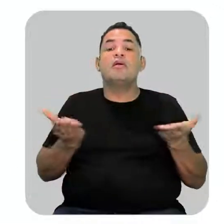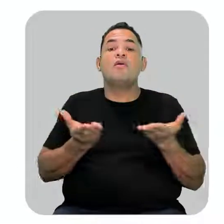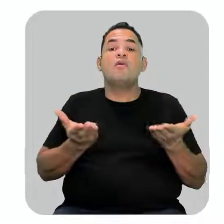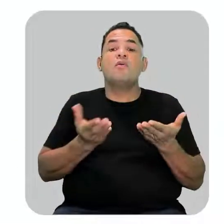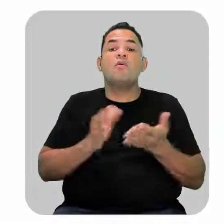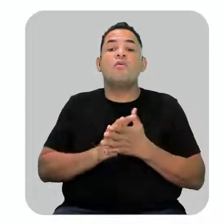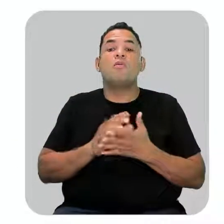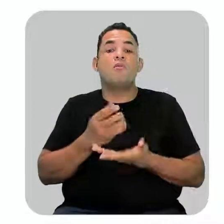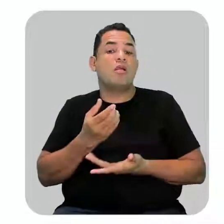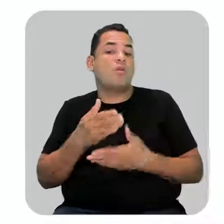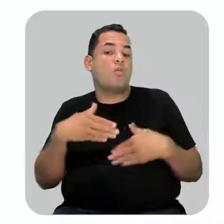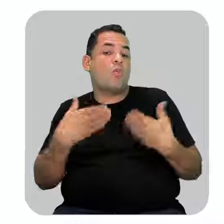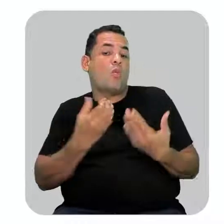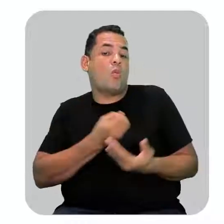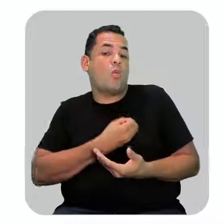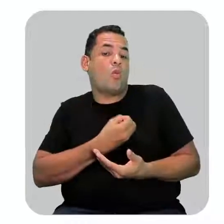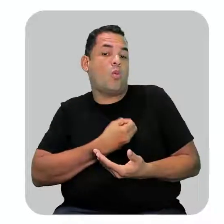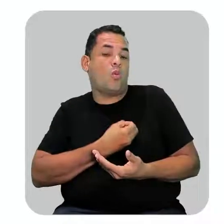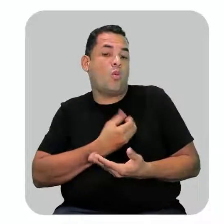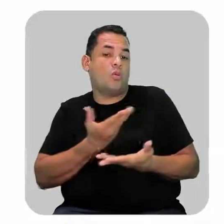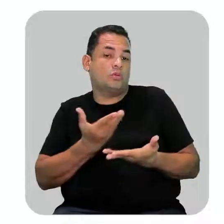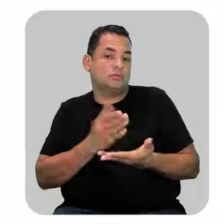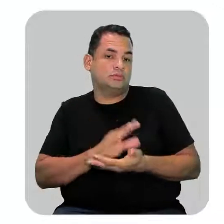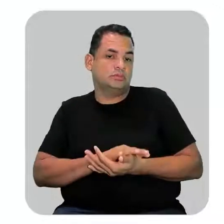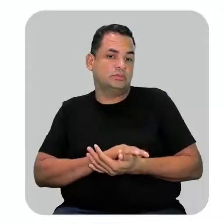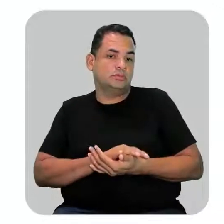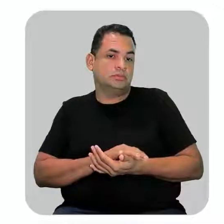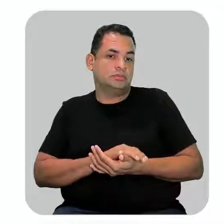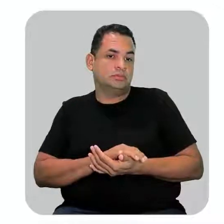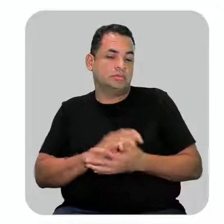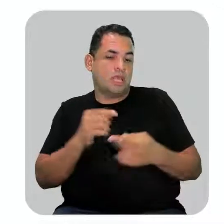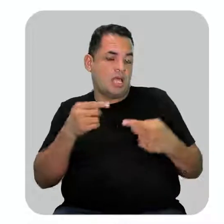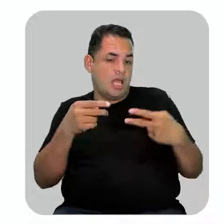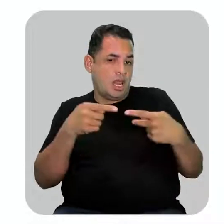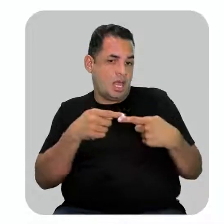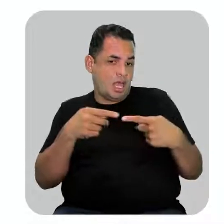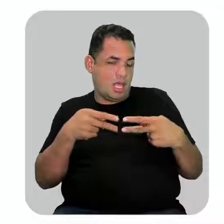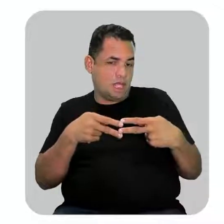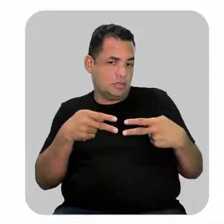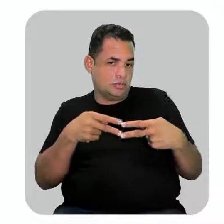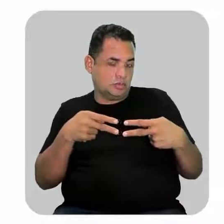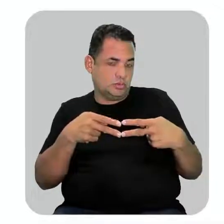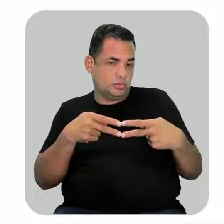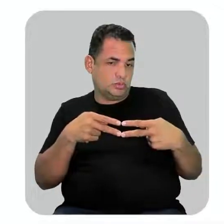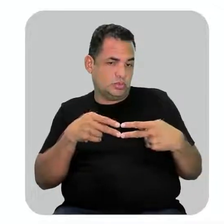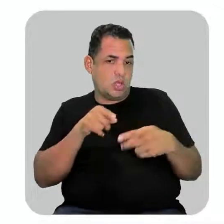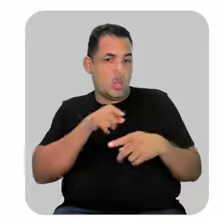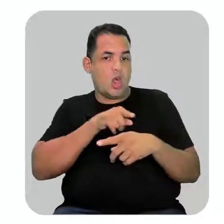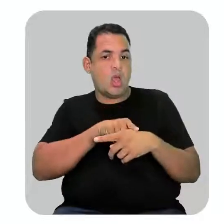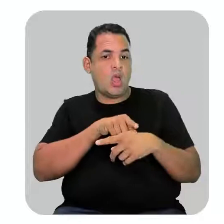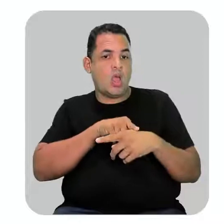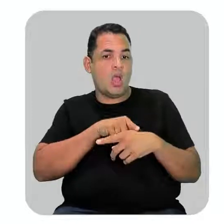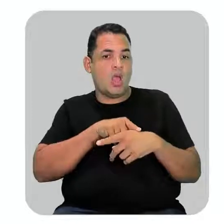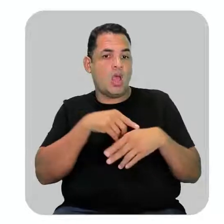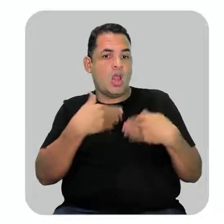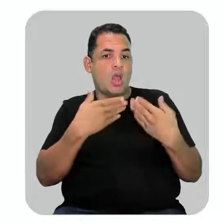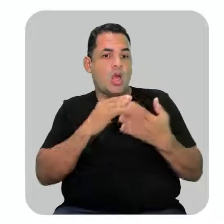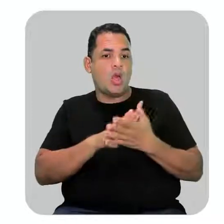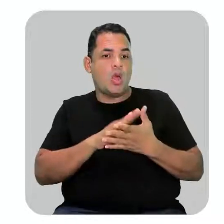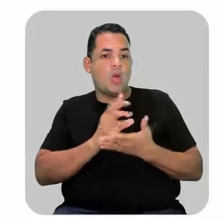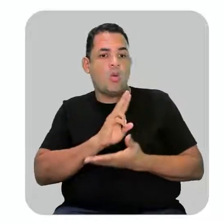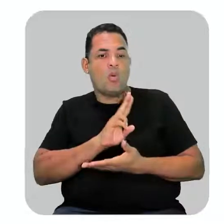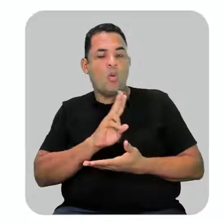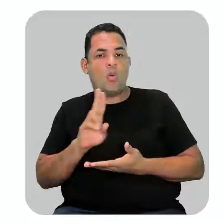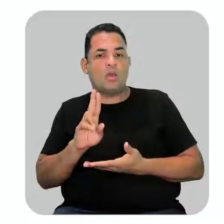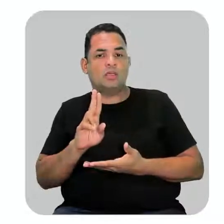a numeração que ficou sempre a ligação dupla mais próximo da extremidade e dar o nome do composto observe aqui